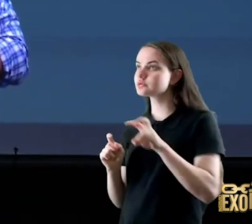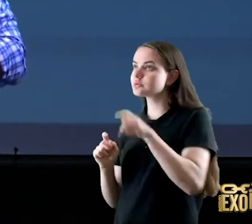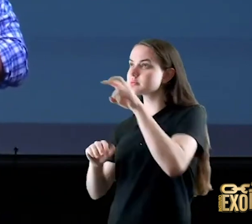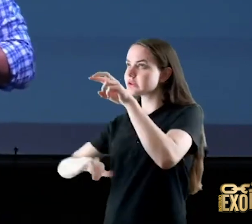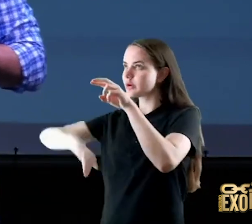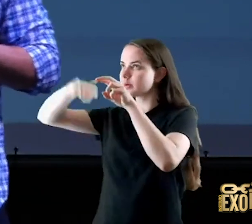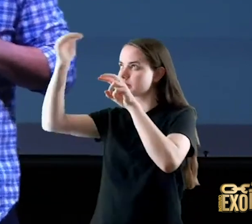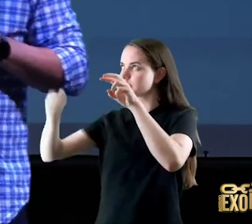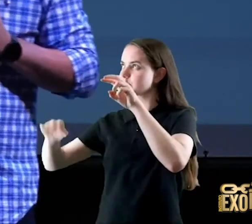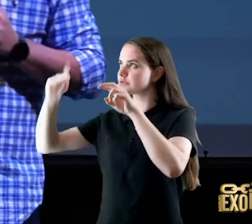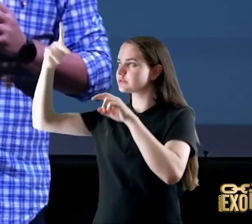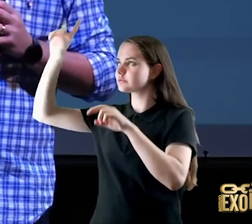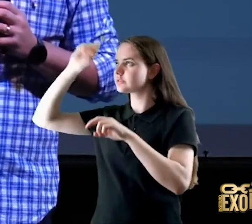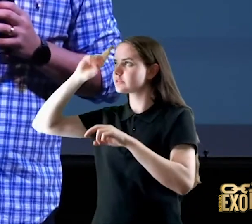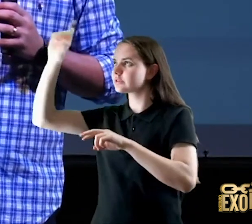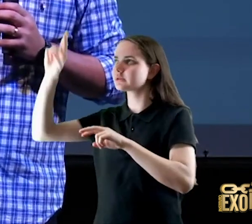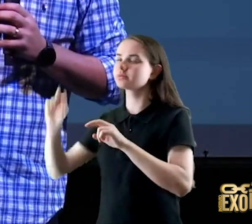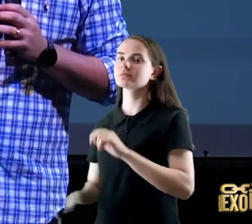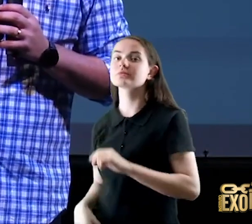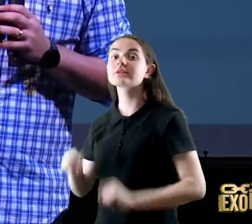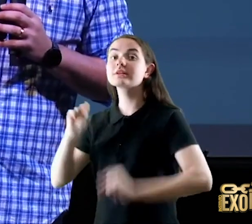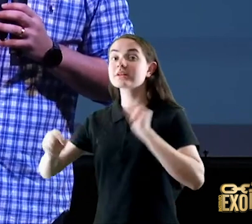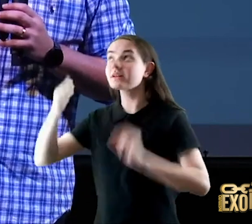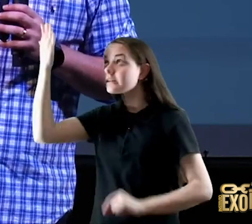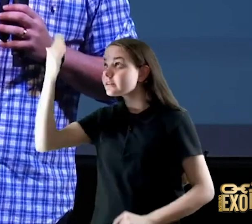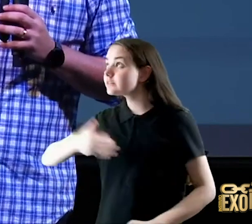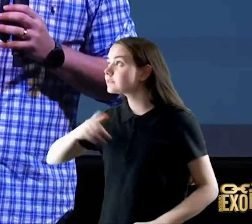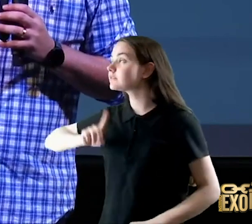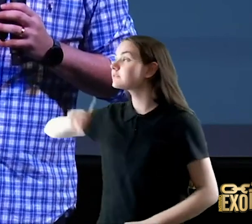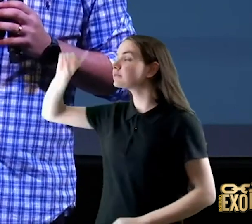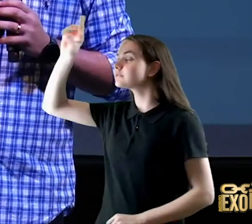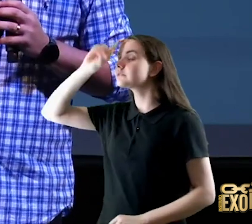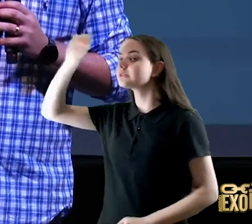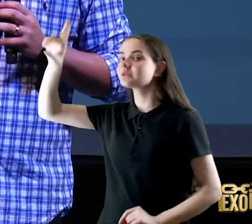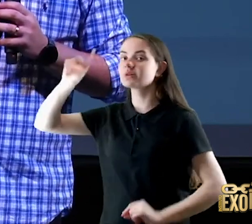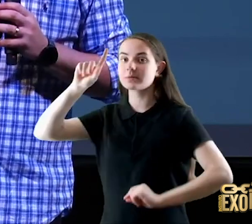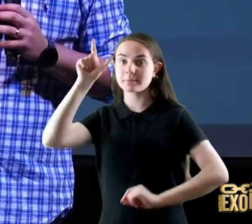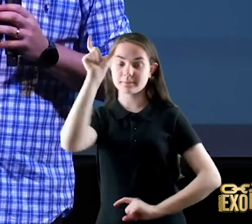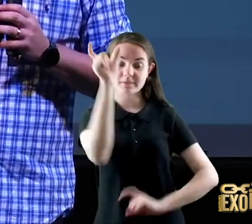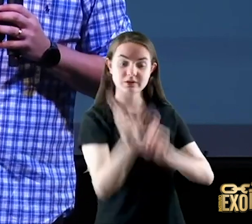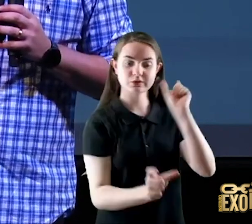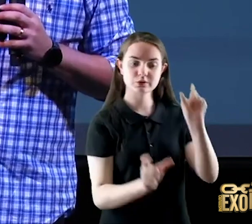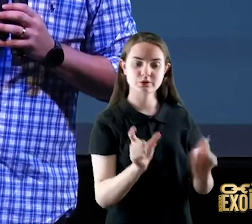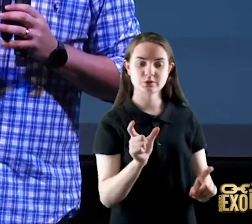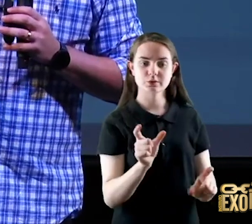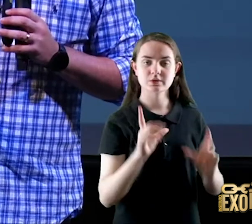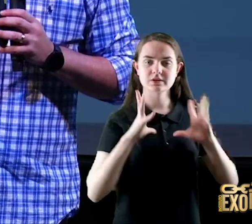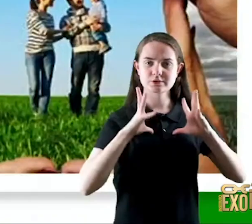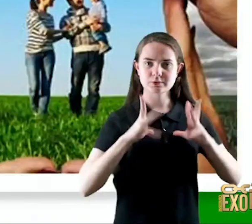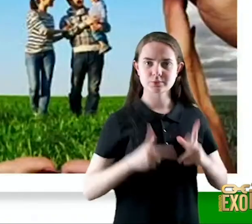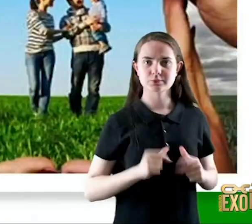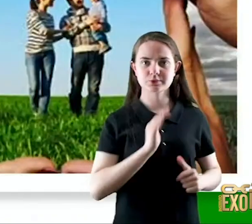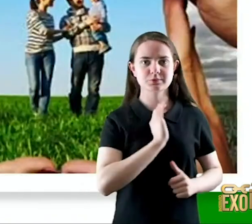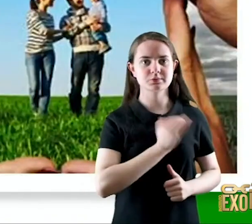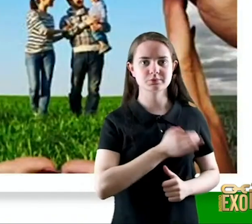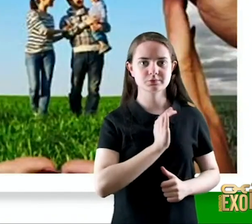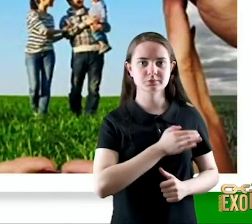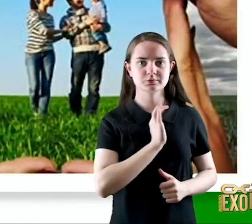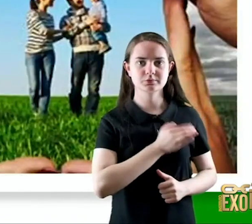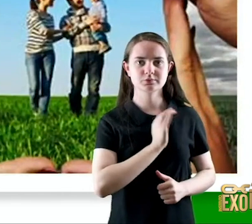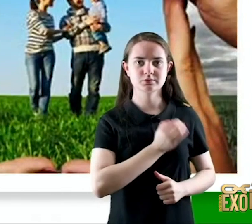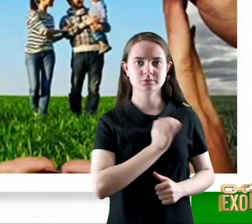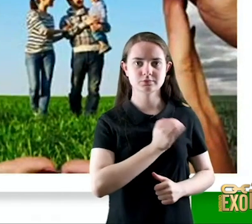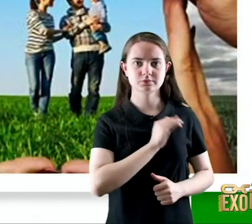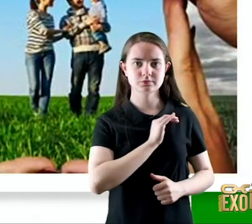quem estará no seu tabernáculo aquele que é limpo de mãos puro de coração não entrega sua